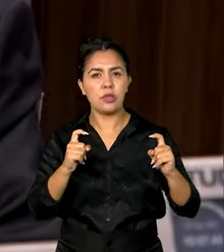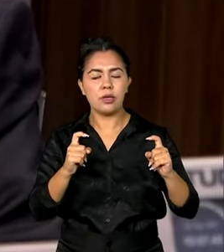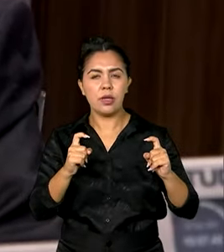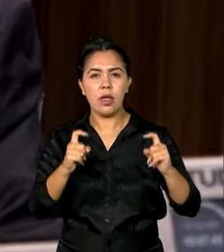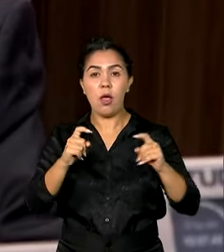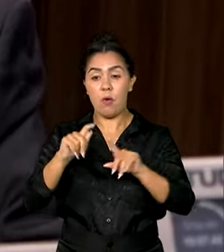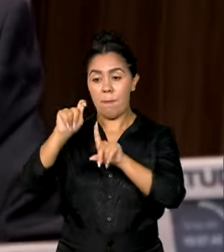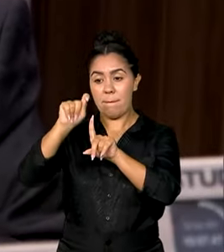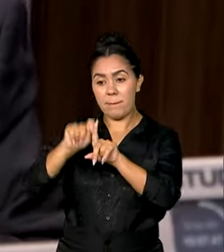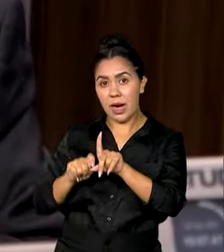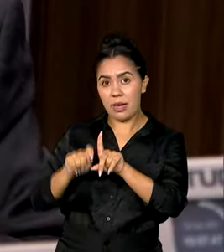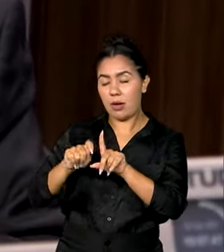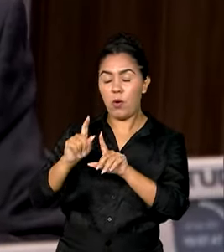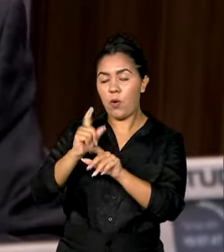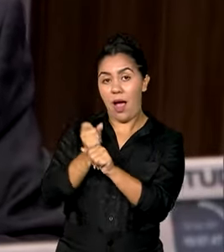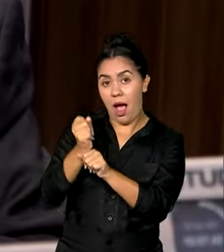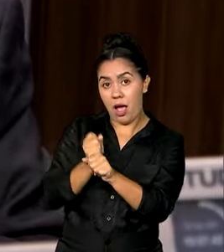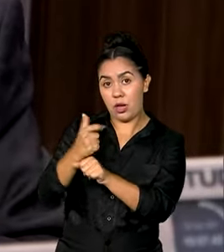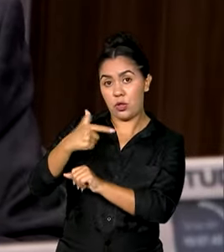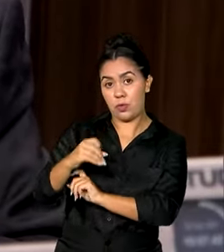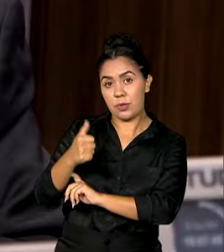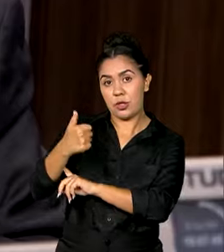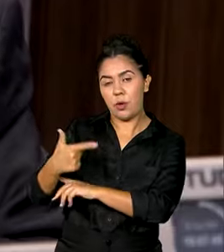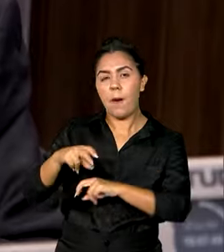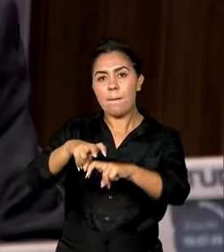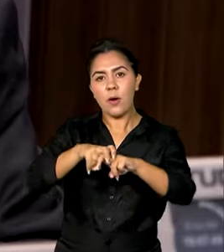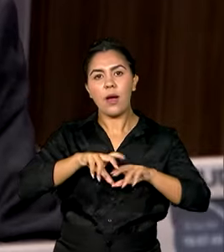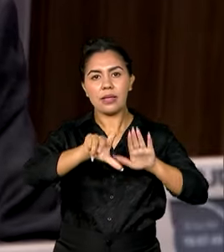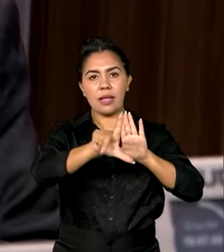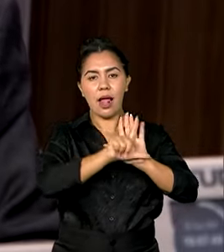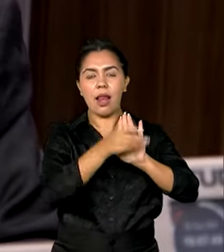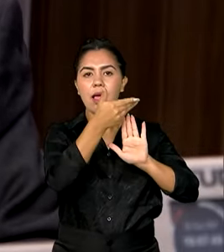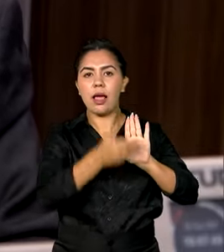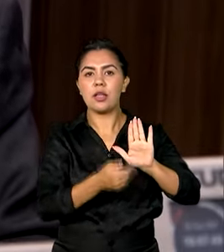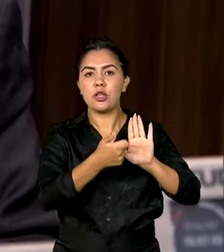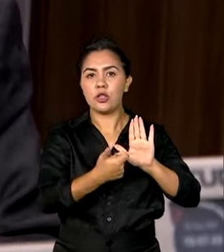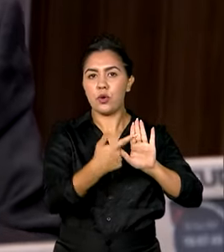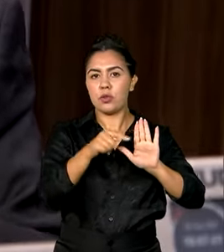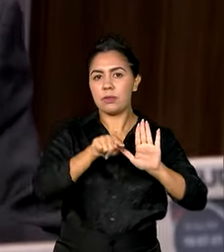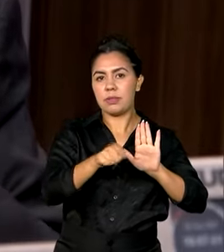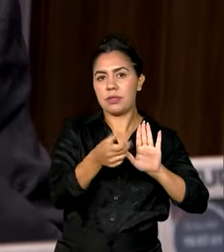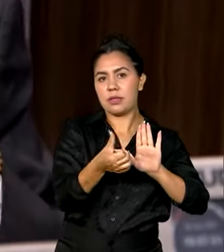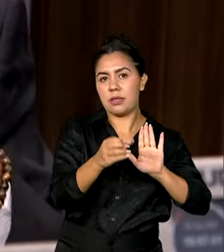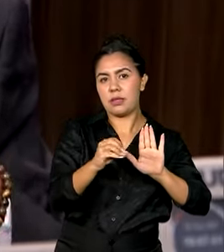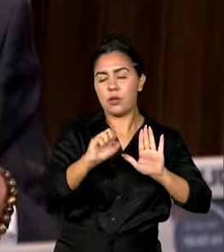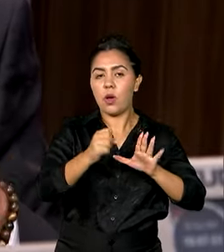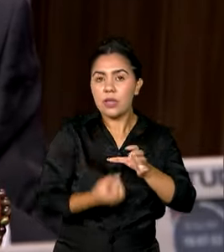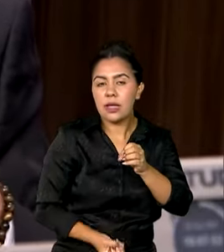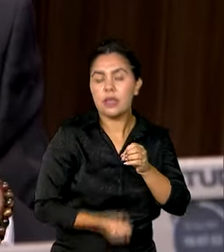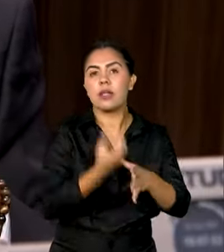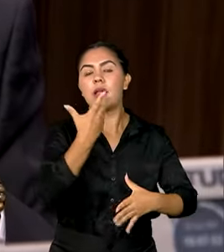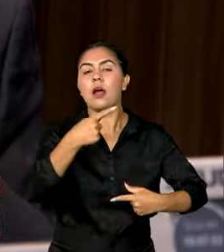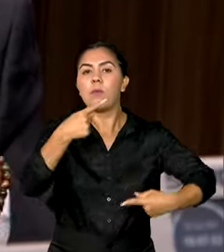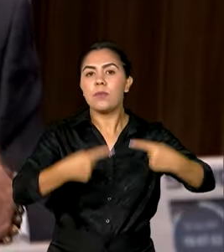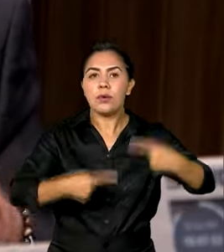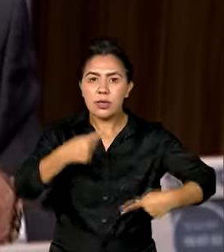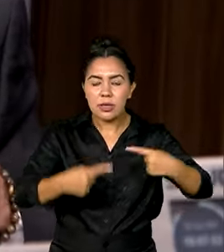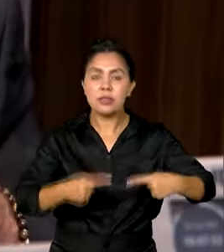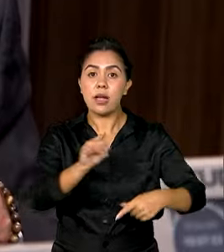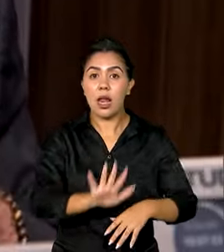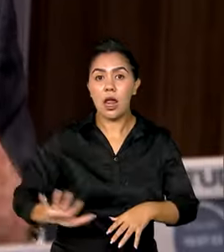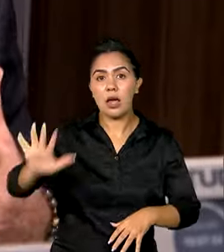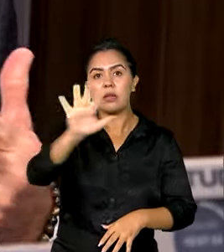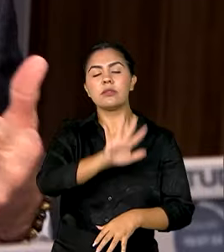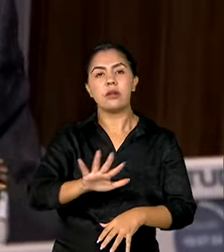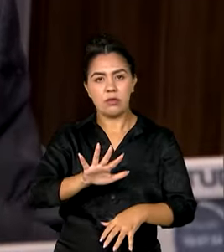2012, quando foi instituída a Lei 12.608, que institui a Política Nacional de Prevenção e Defesa Civil.